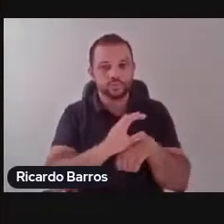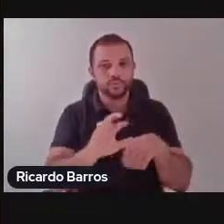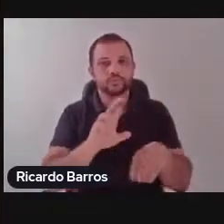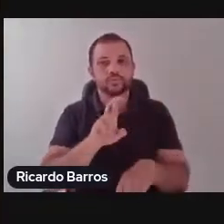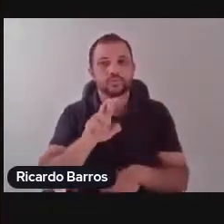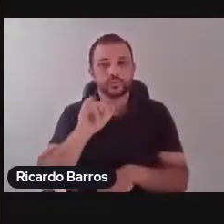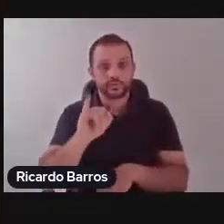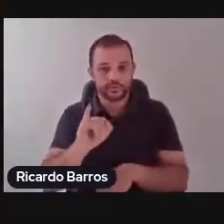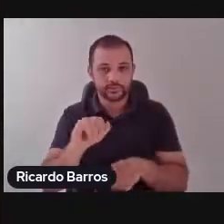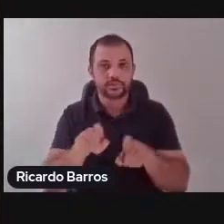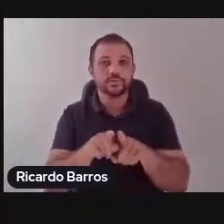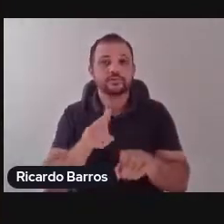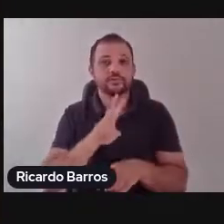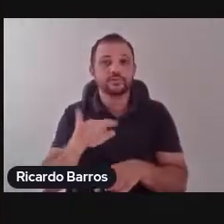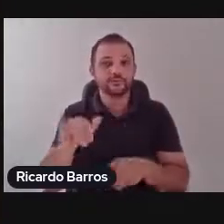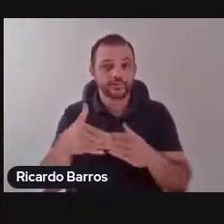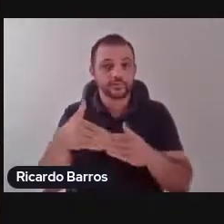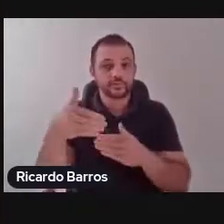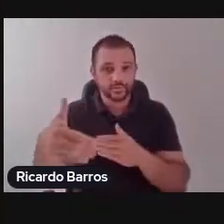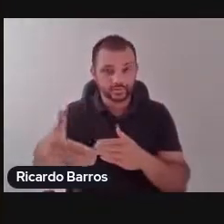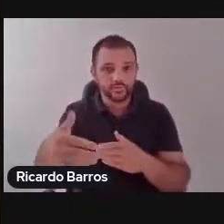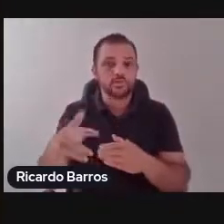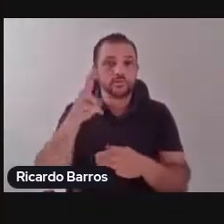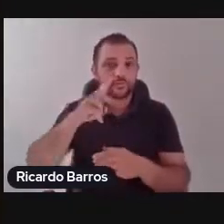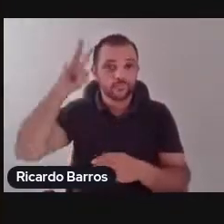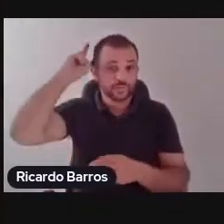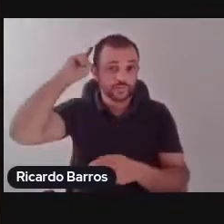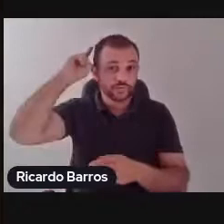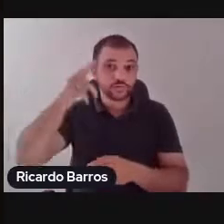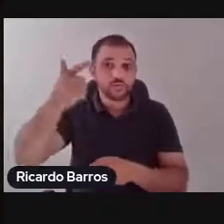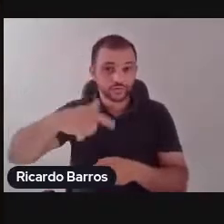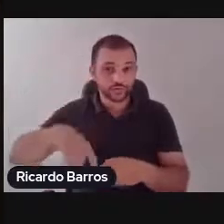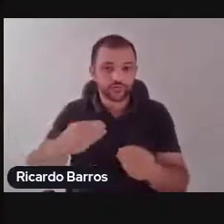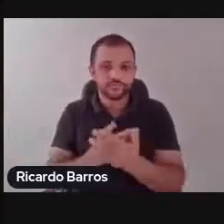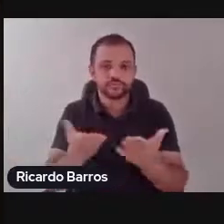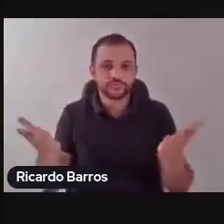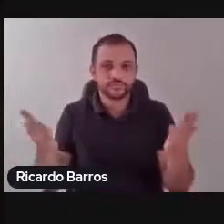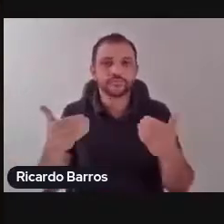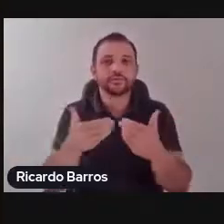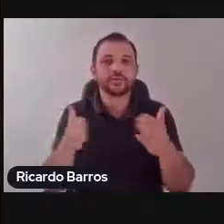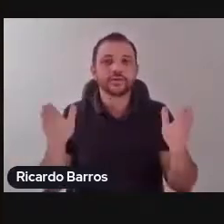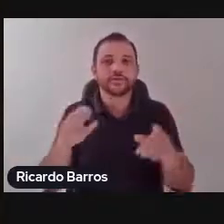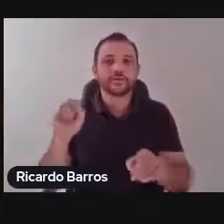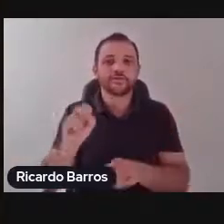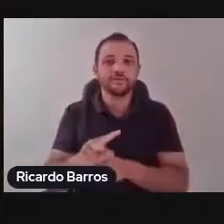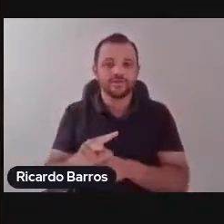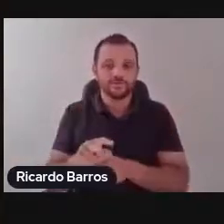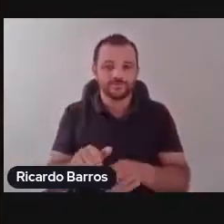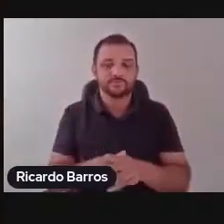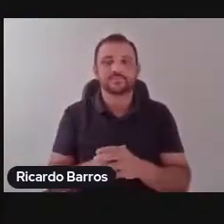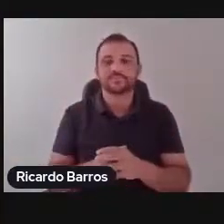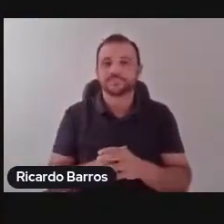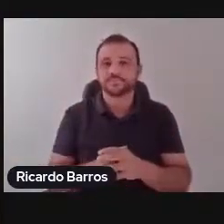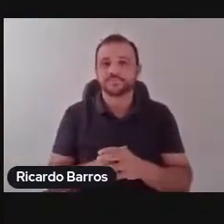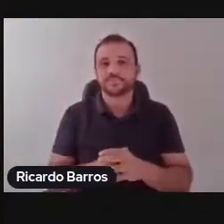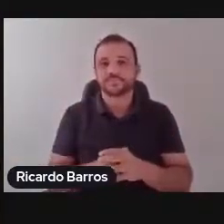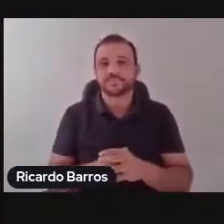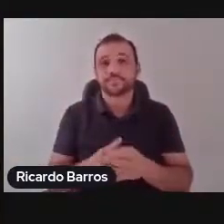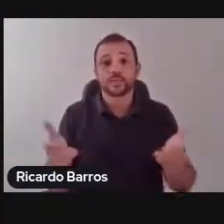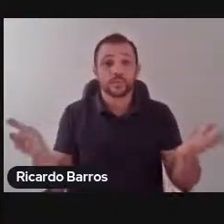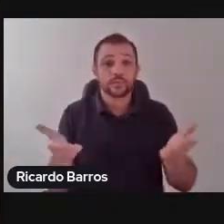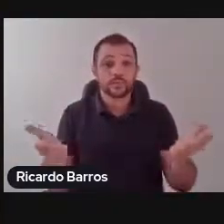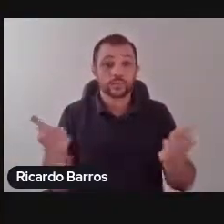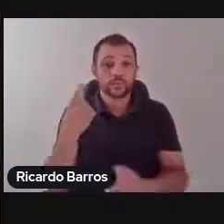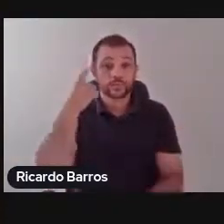edição do nosso vestibular. Bem, então, para a tarde desse dia, 1º de dezembro,